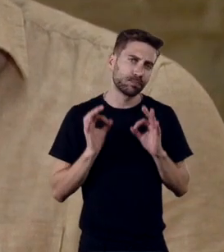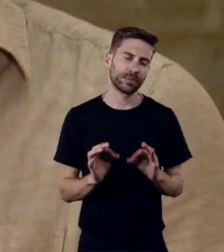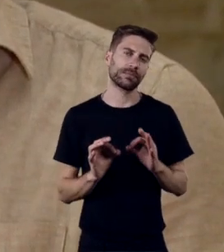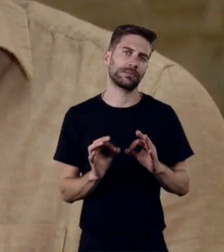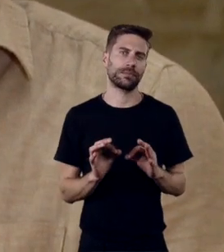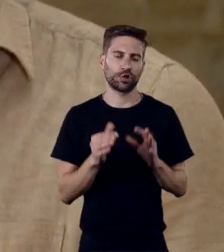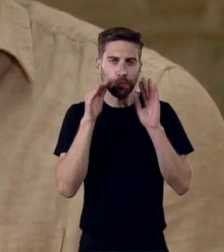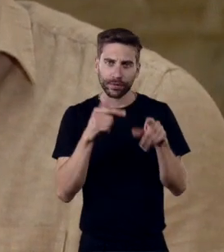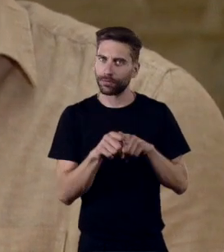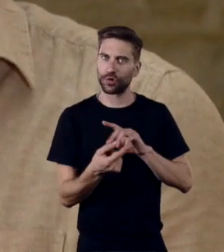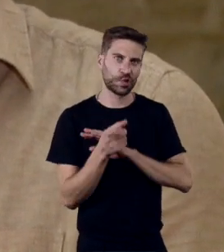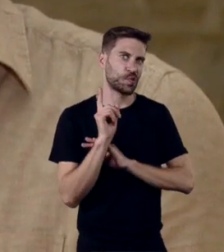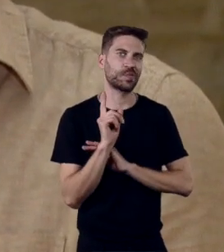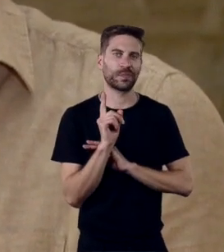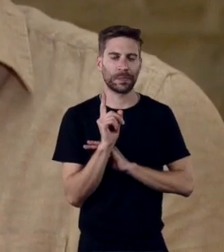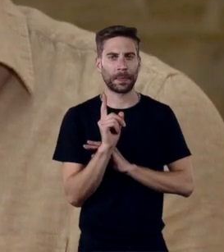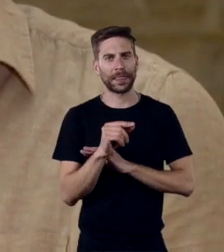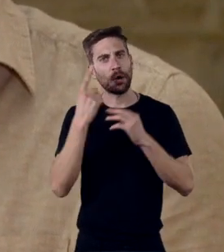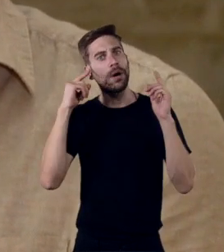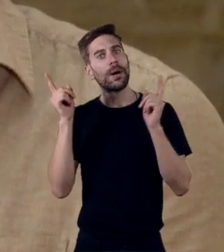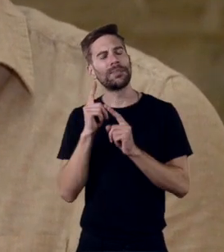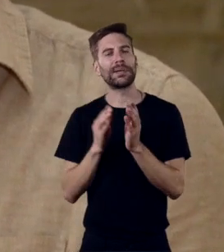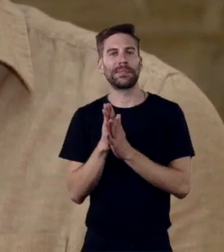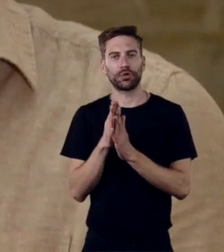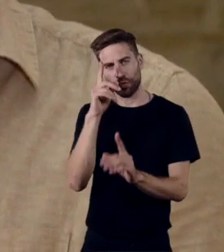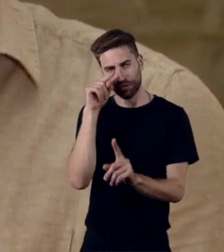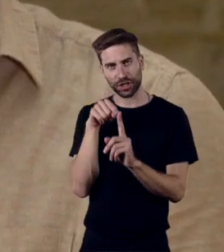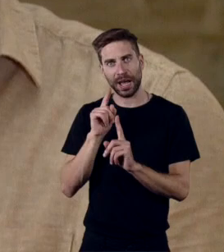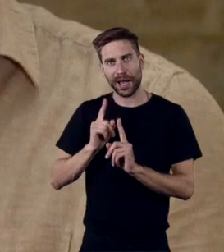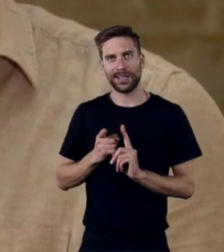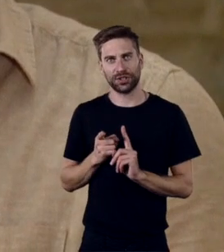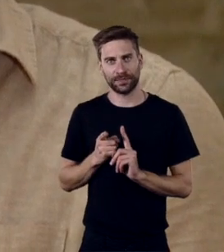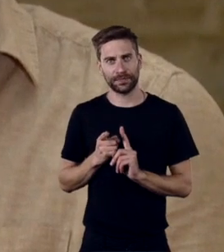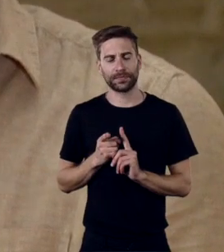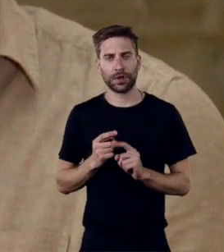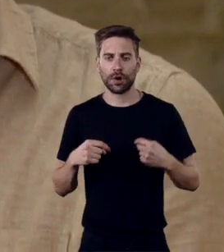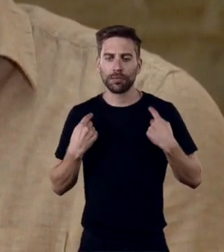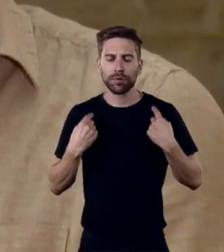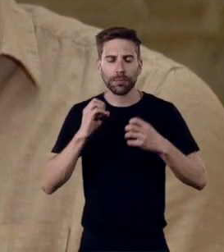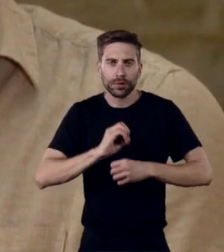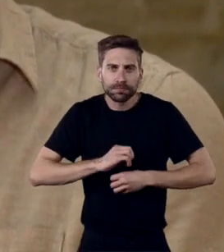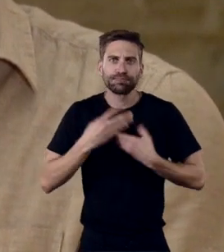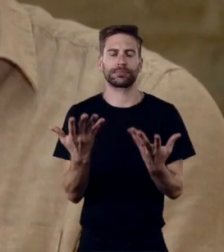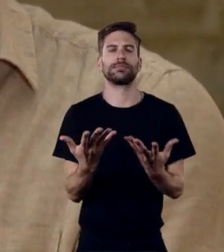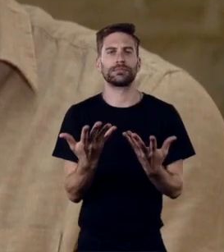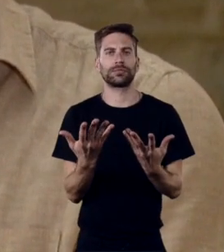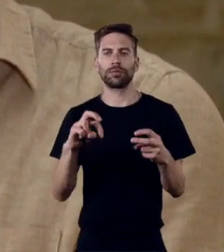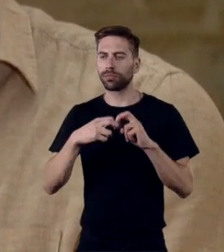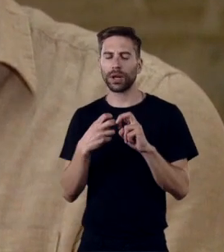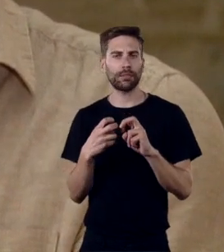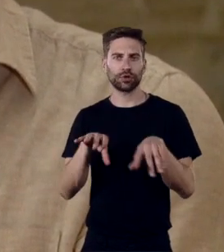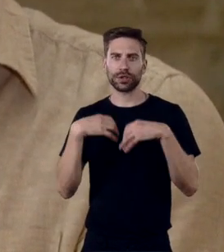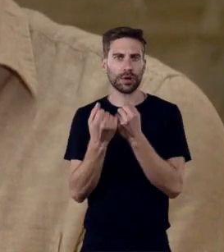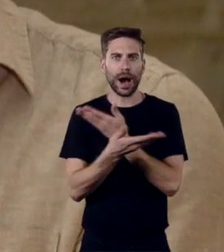via na música A forma de se expressar Perante os problemas Que ele encontrava Na